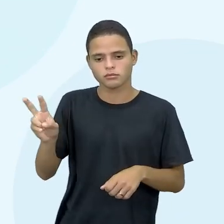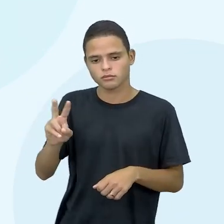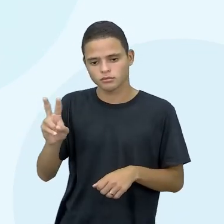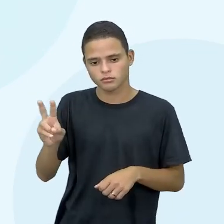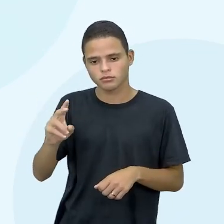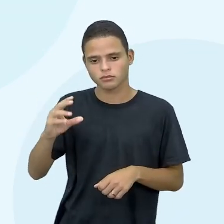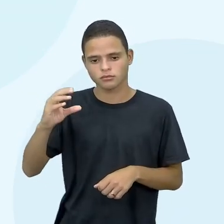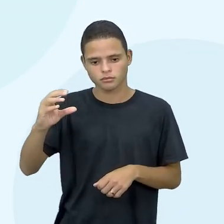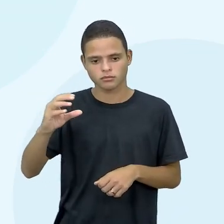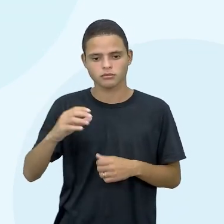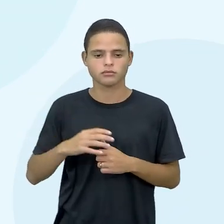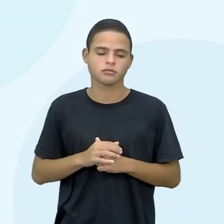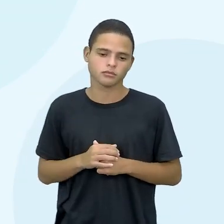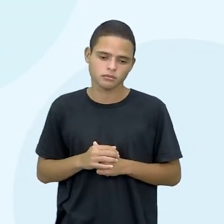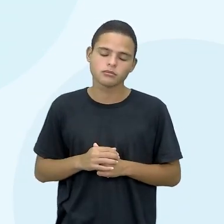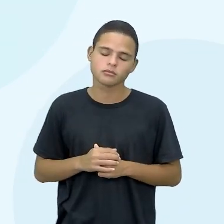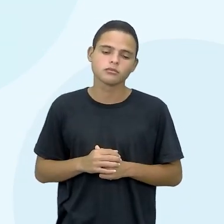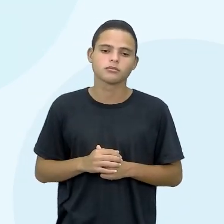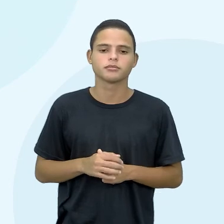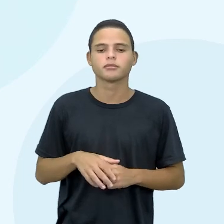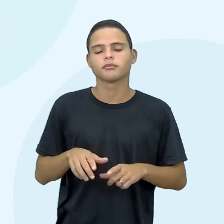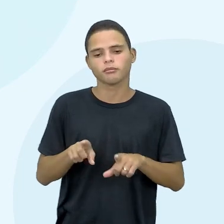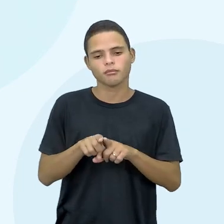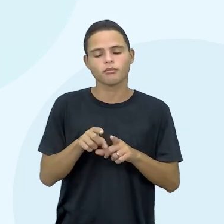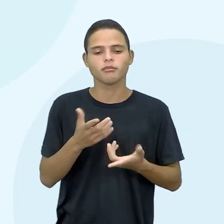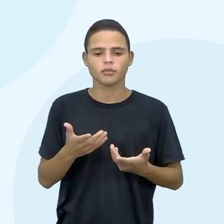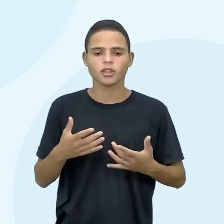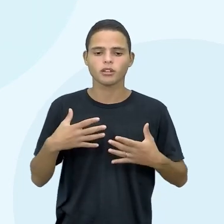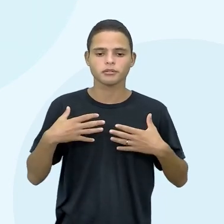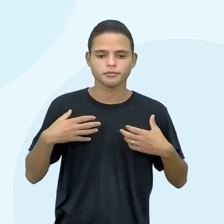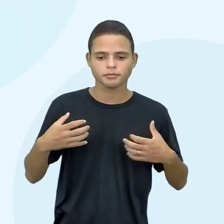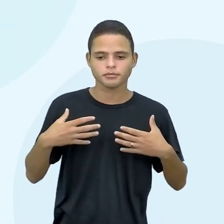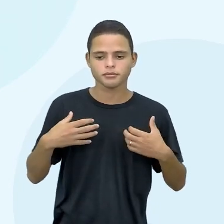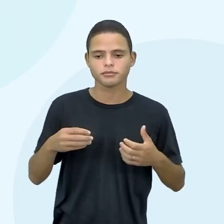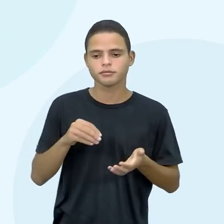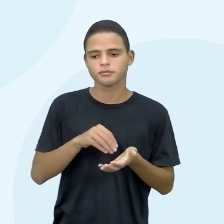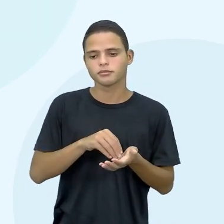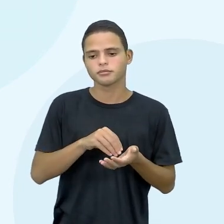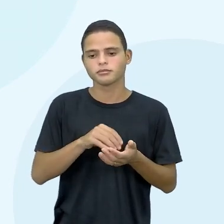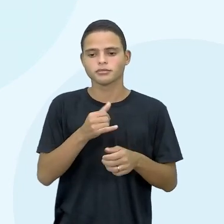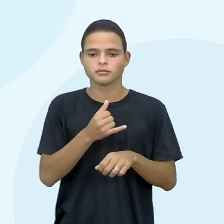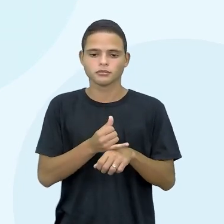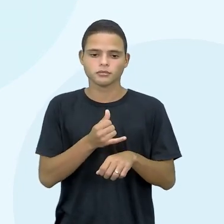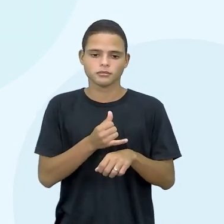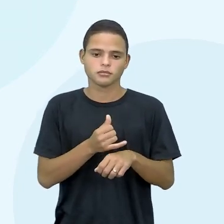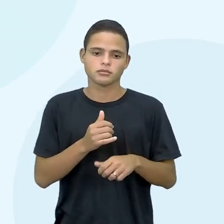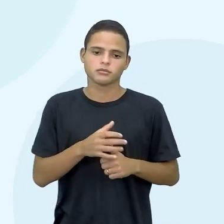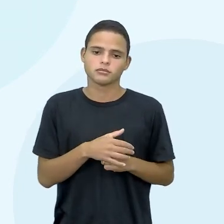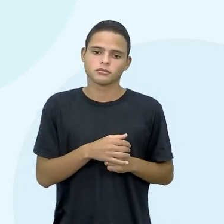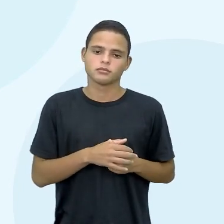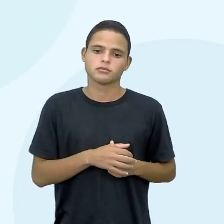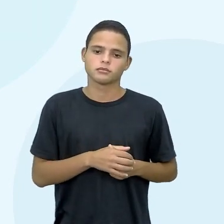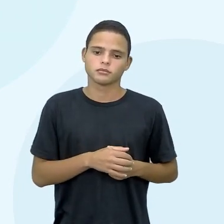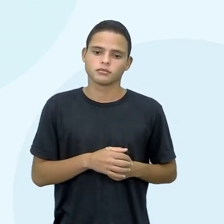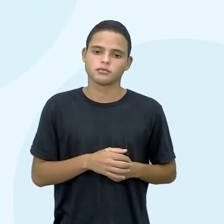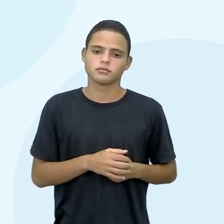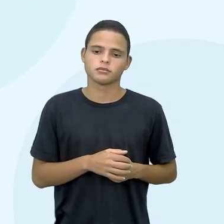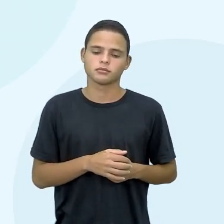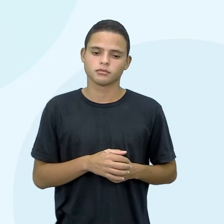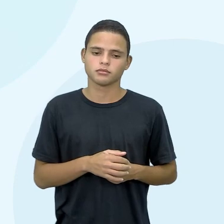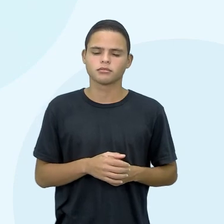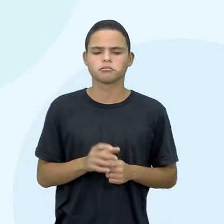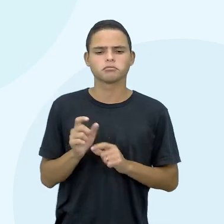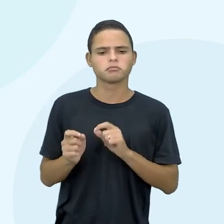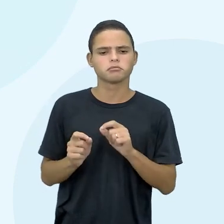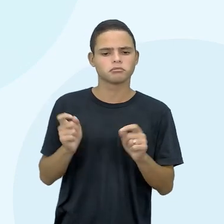anemia ferropriva, né, então, com essa anemia ocasionada pela deficiência de ferro. E aí, né, o que que ela pode fazer?